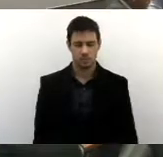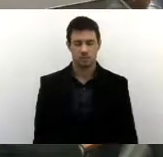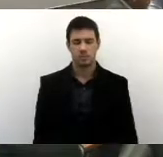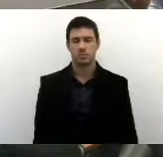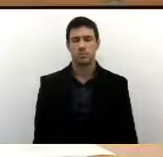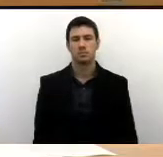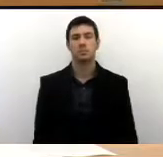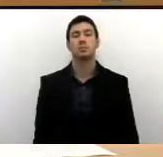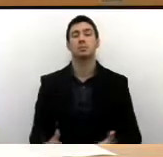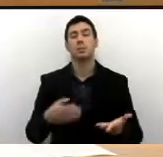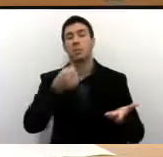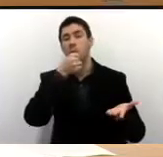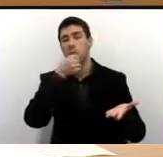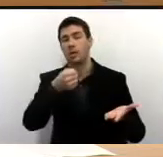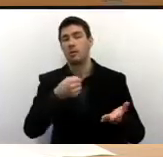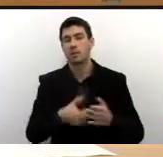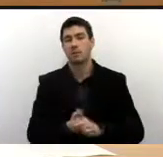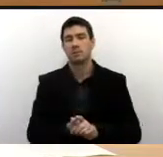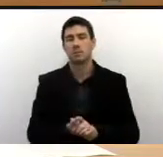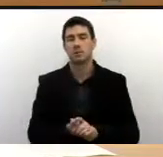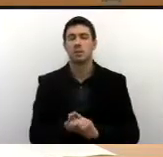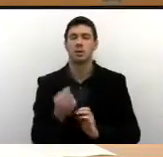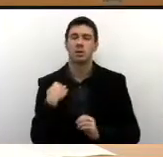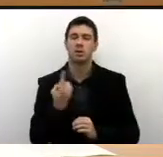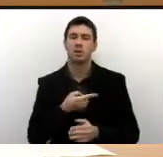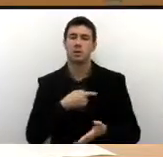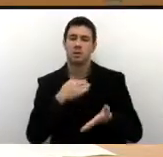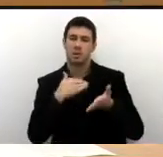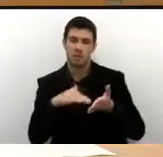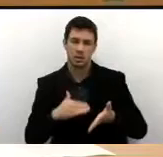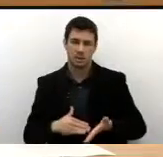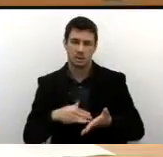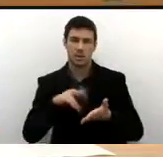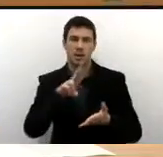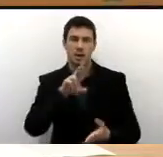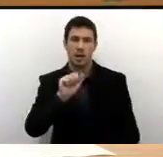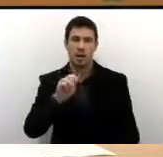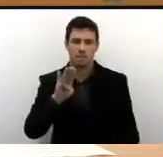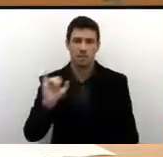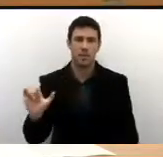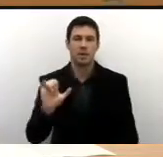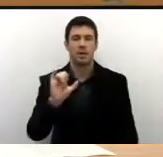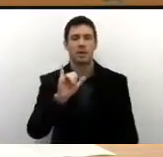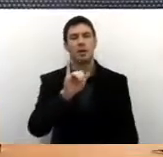Com a palavra, o nosso nobre secretário, Rabi Kaliu.